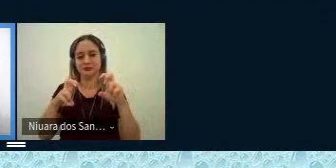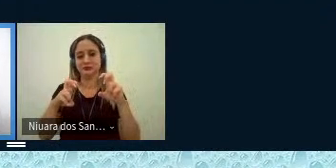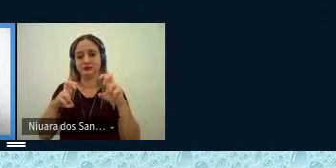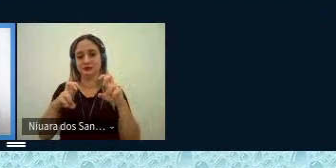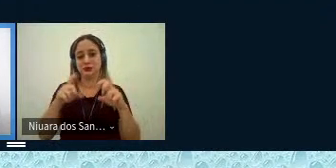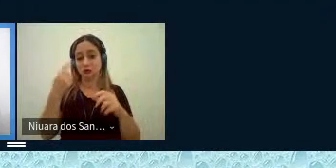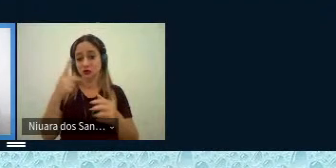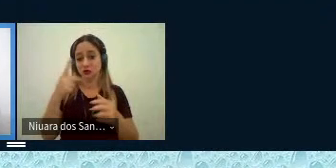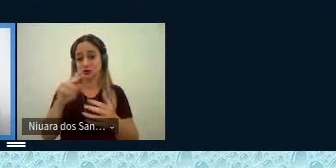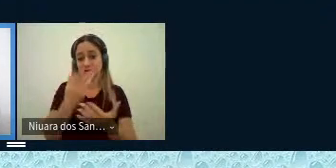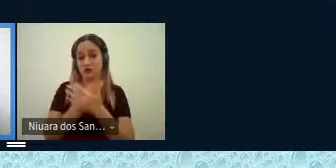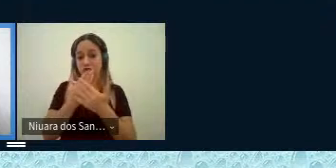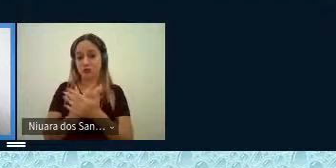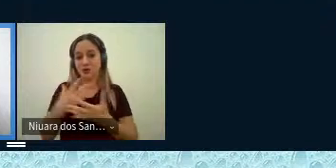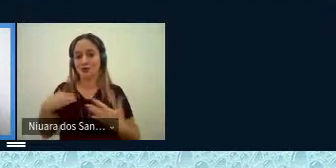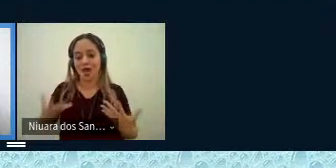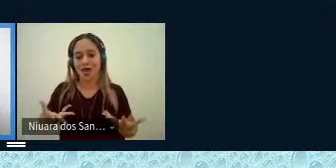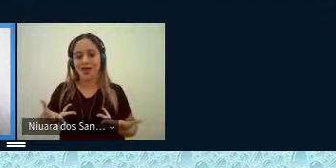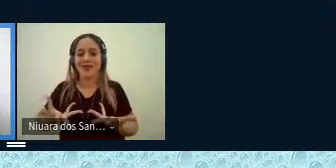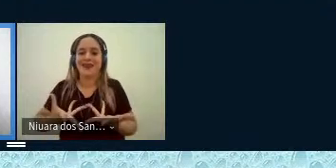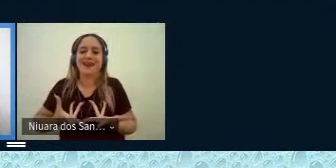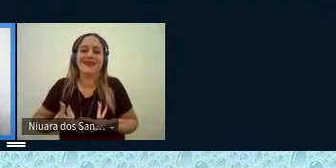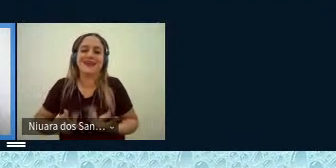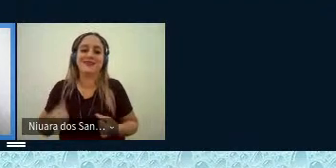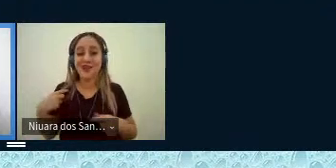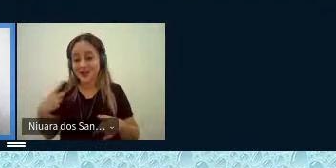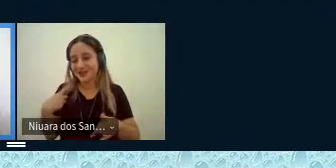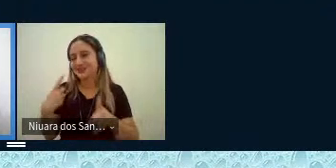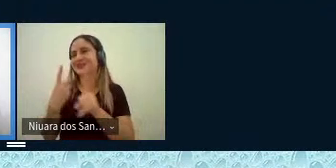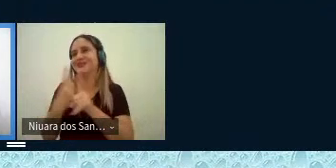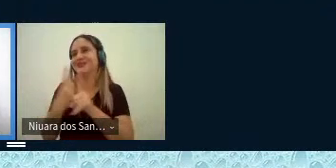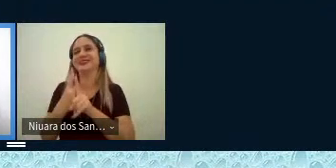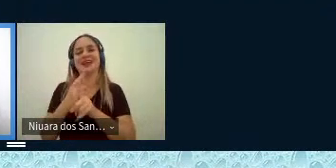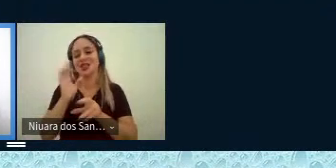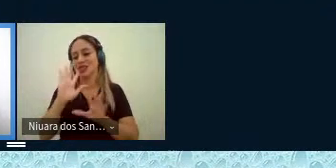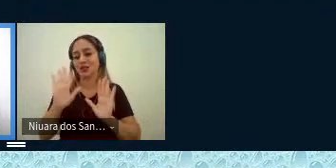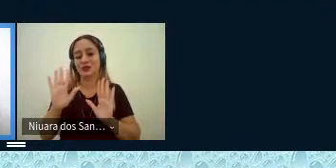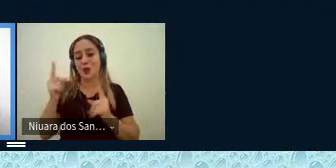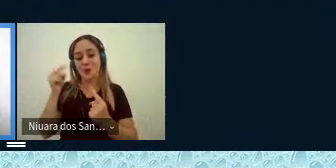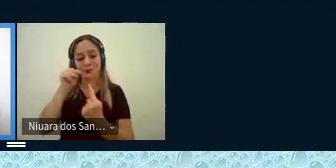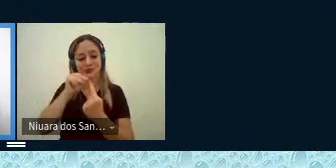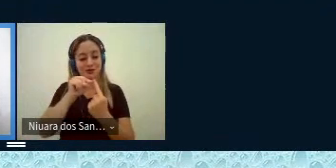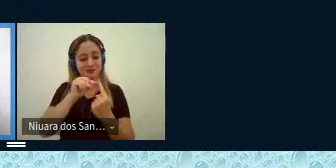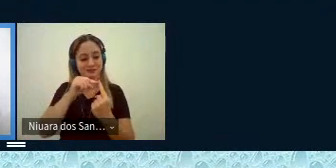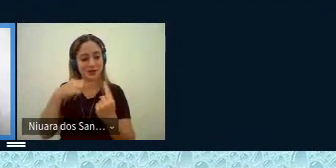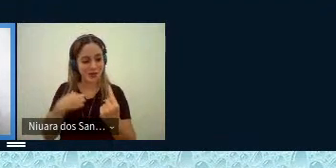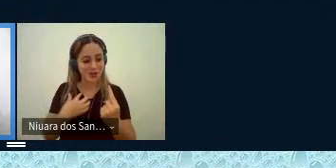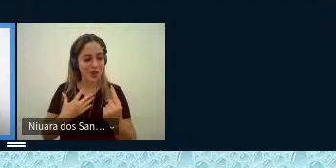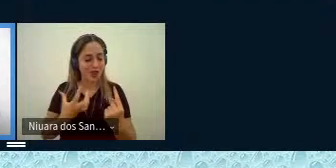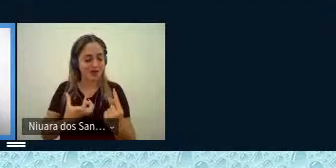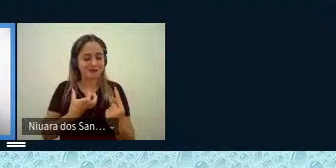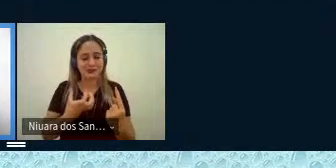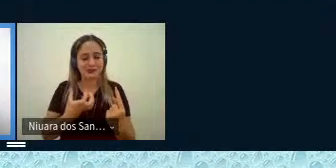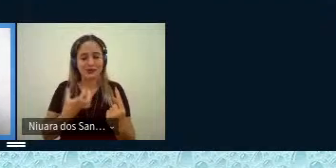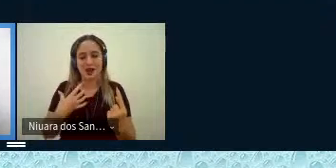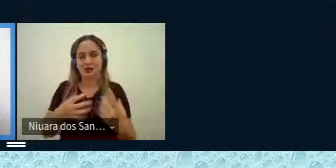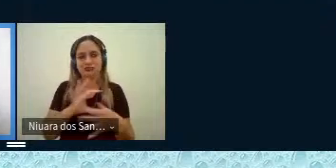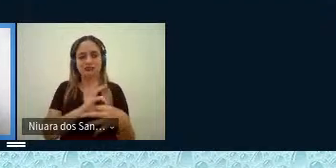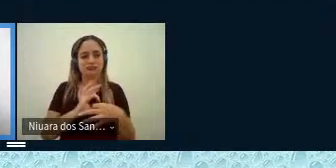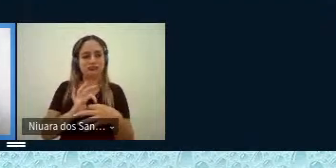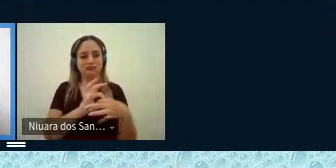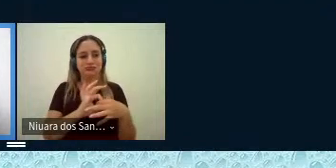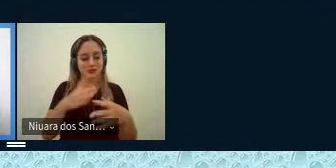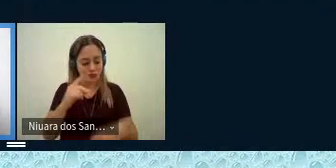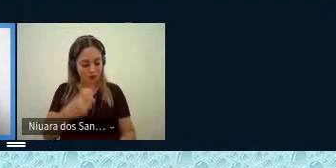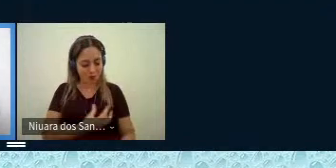para o meu maravilhamento. Eu encontrei não só o objeto que me aproximou muito mais de quem eu